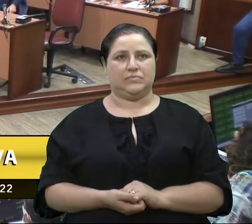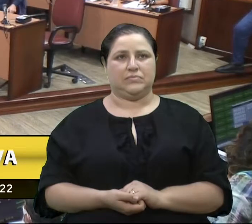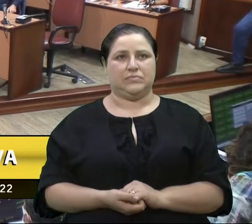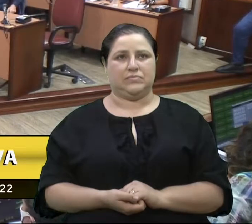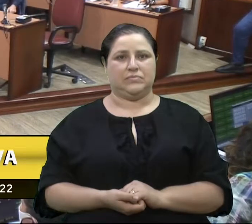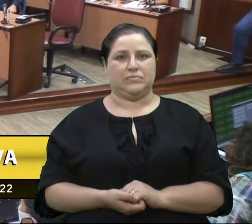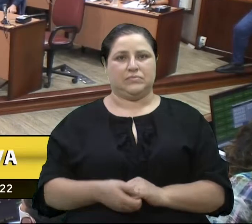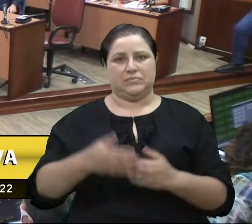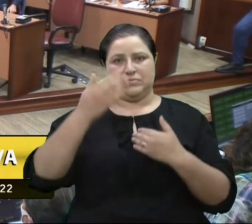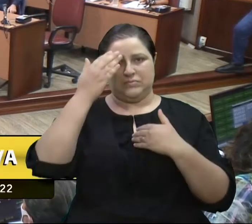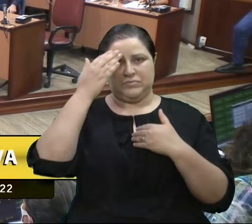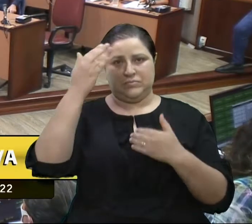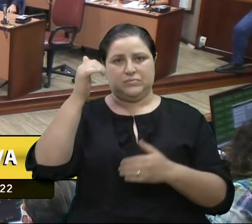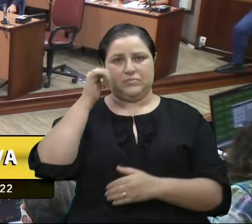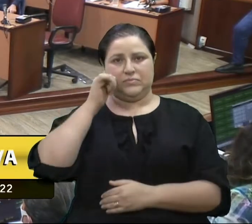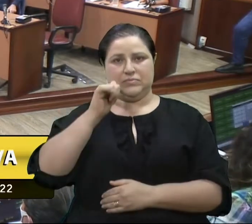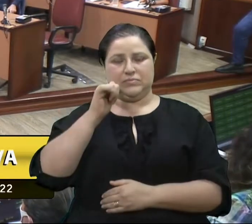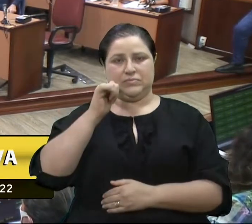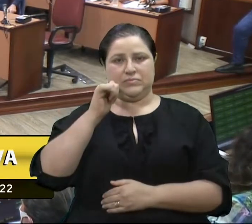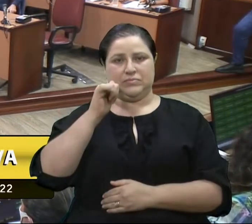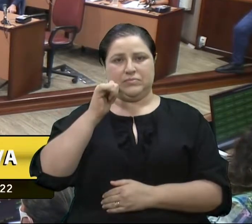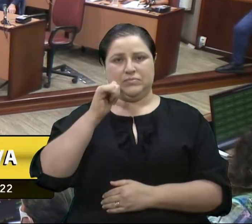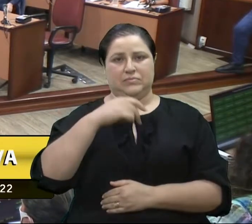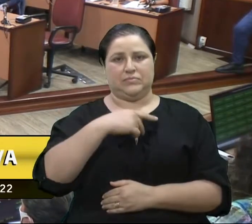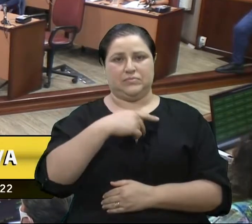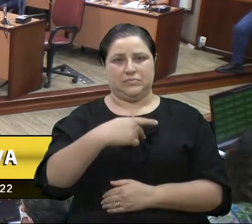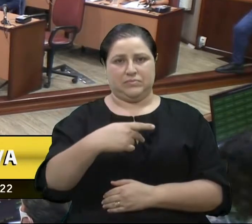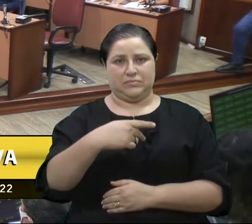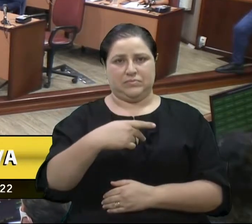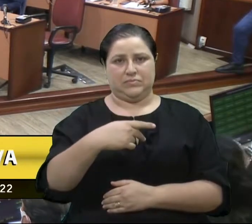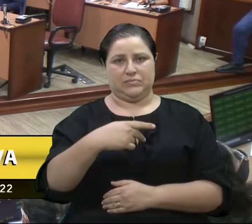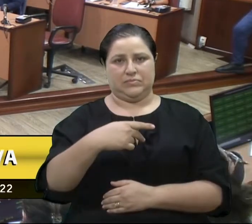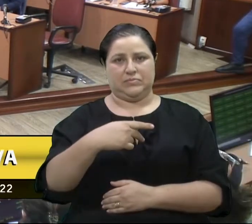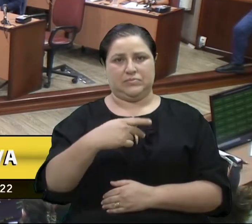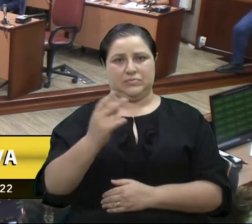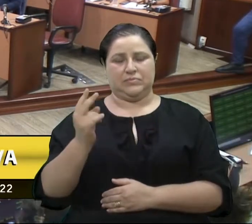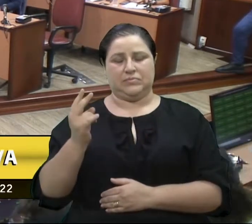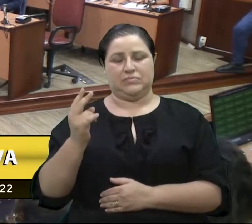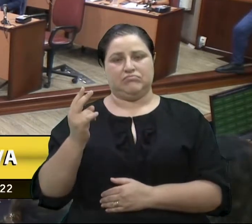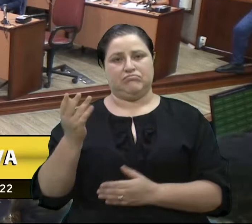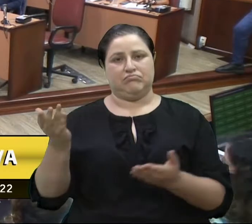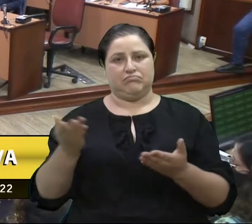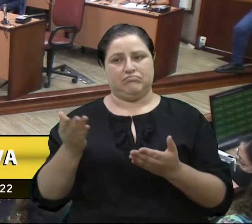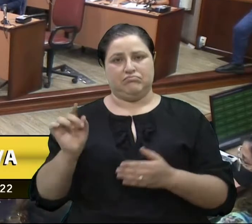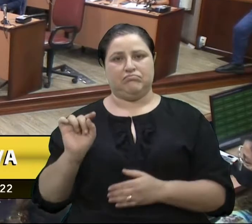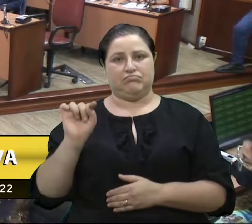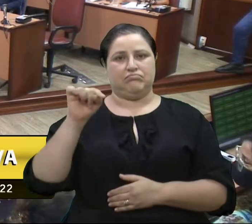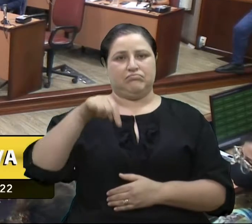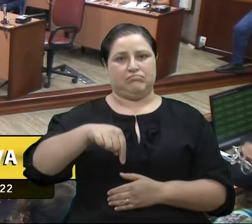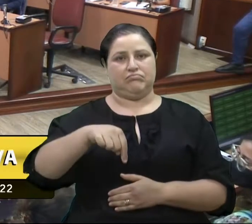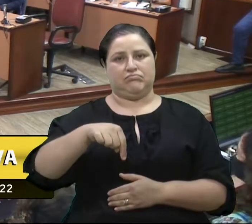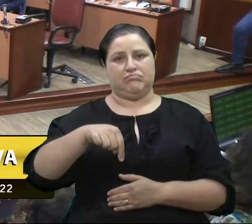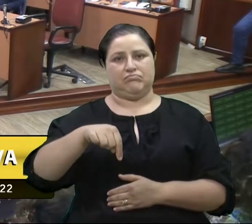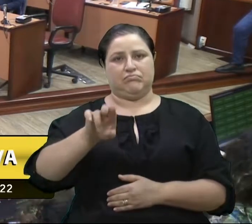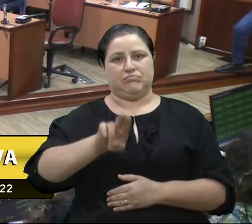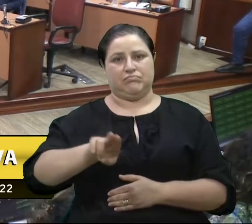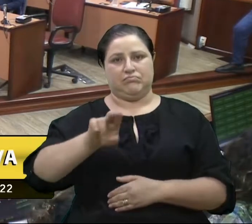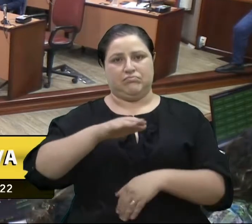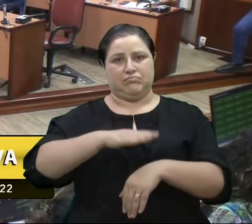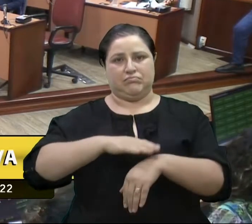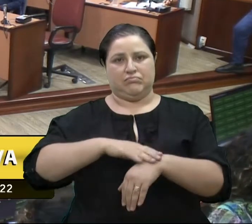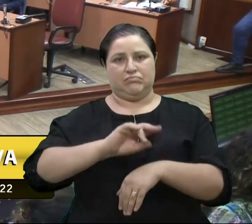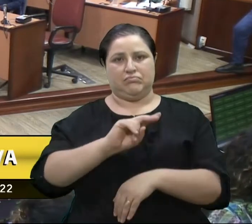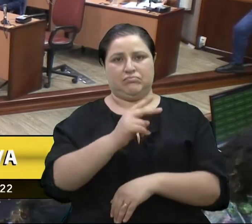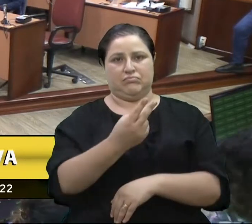Obrigado, senhora presidente. Eu venho e utilizo esse espaço para fazer dois votos de pesar.